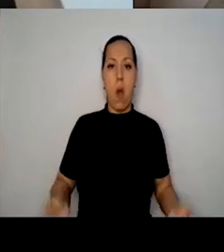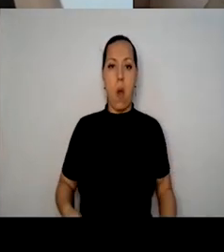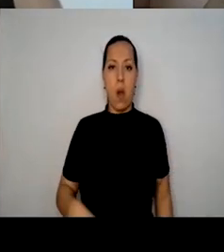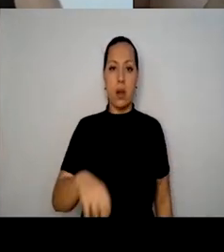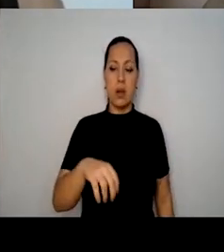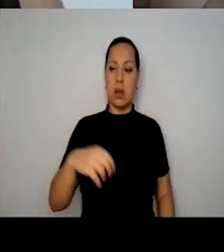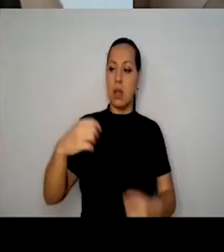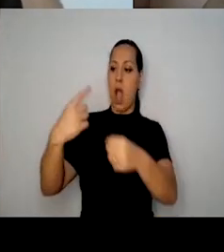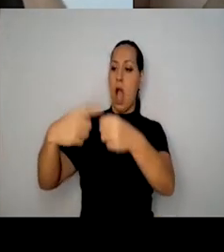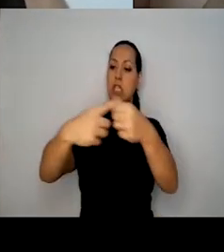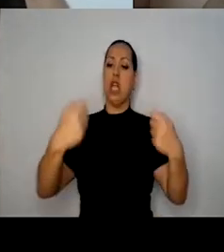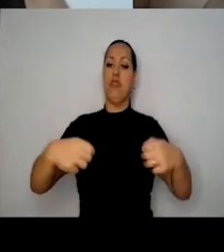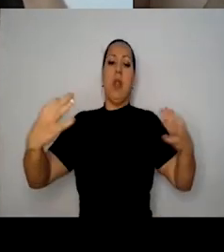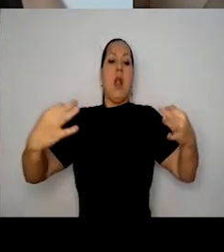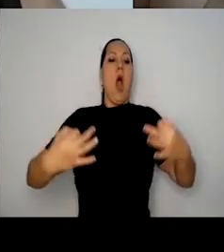cidade,